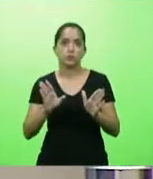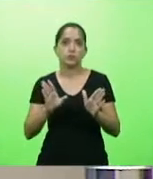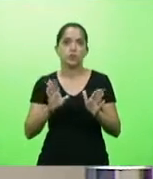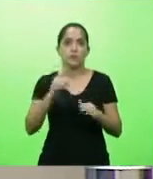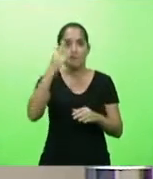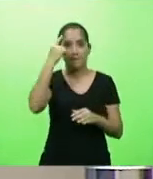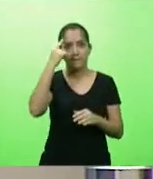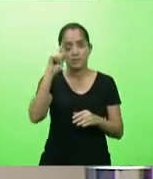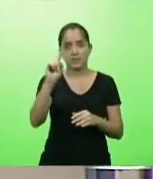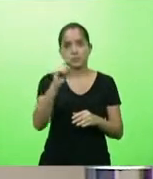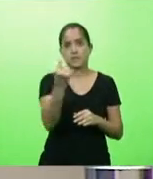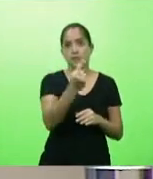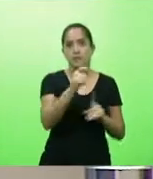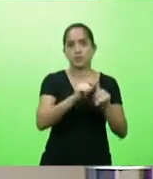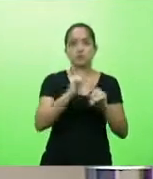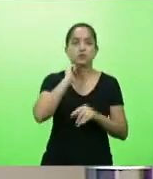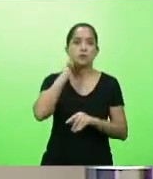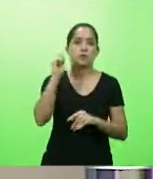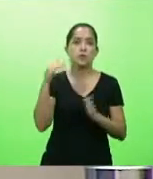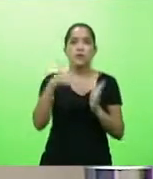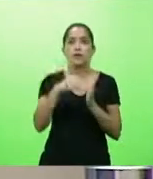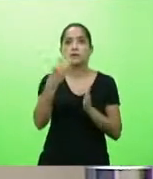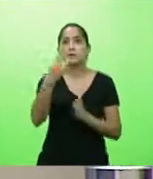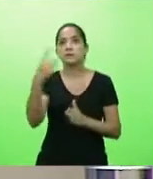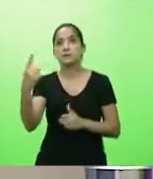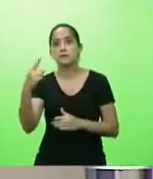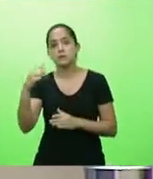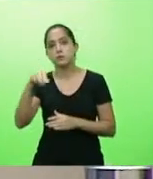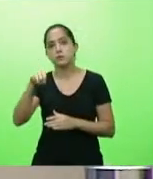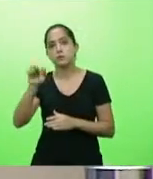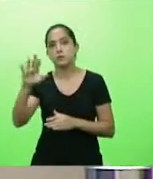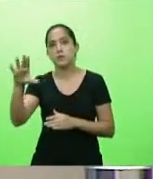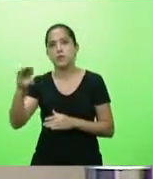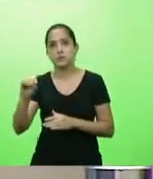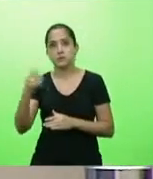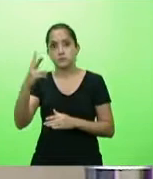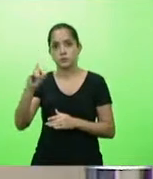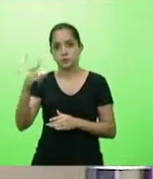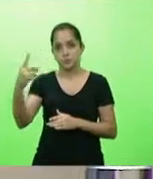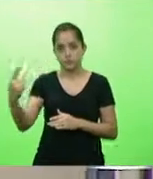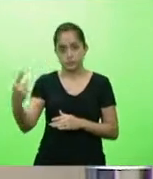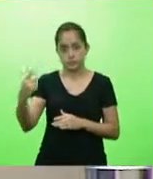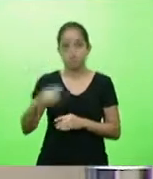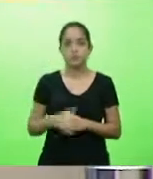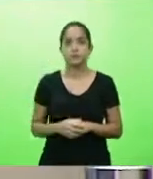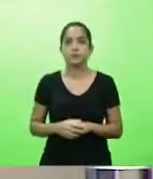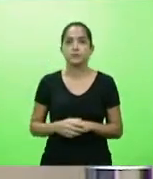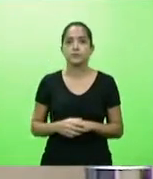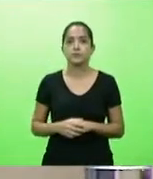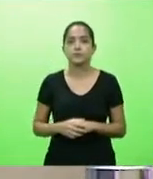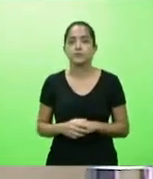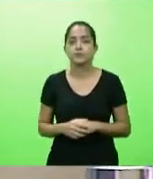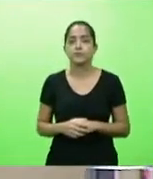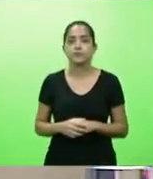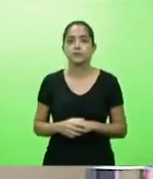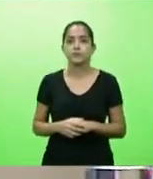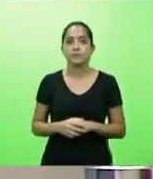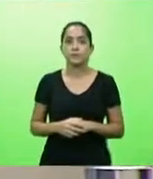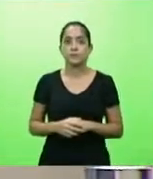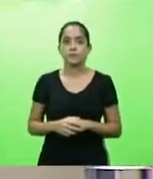abril de 2020 a 31 de março de 2021. Ok, satisfeito. Em relação ao funcionalismo, então.